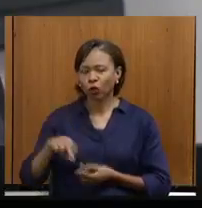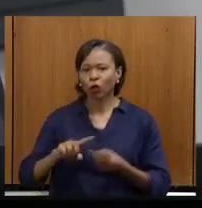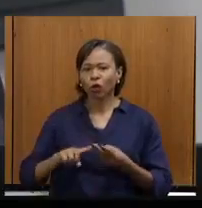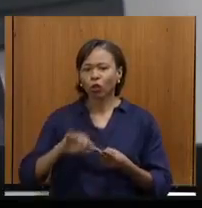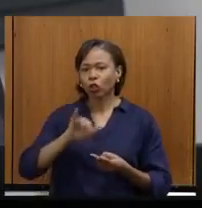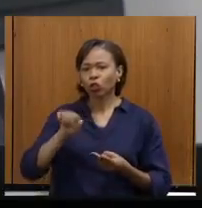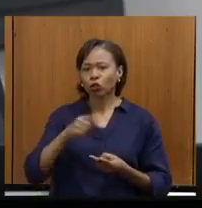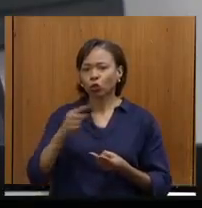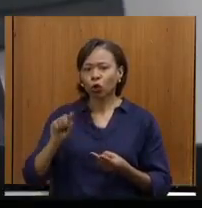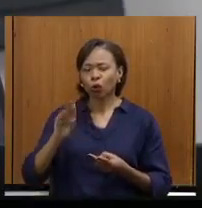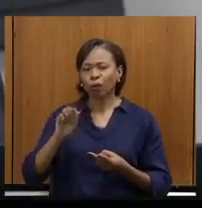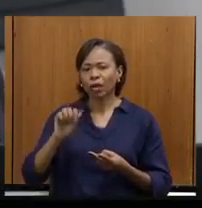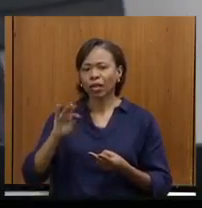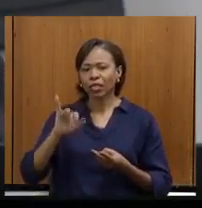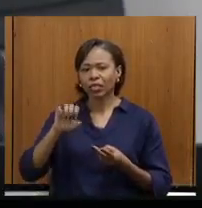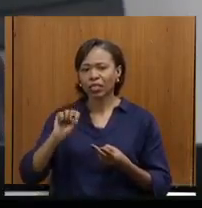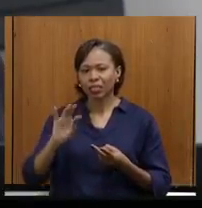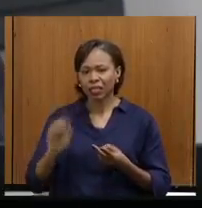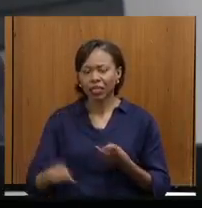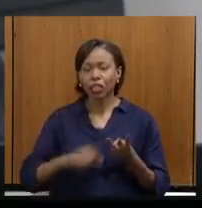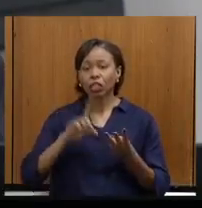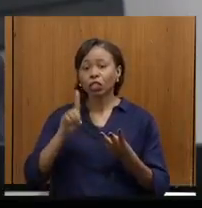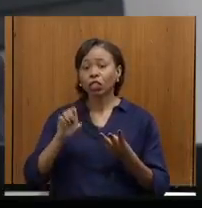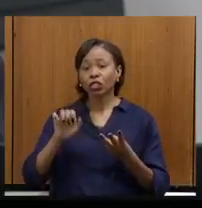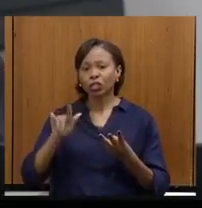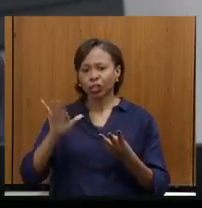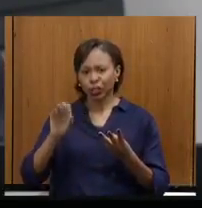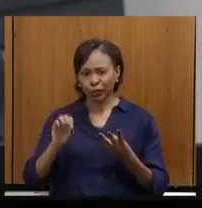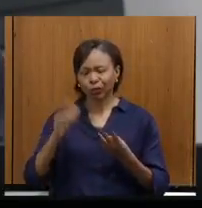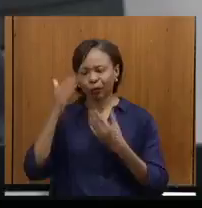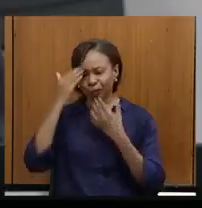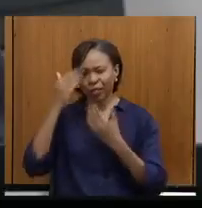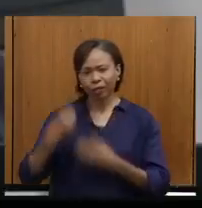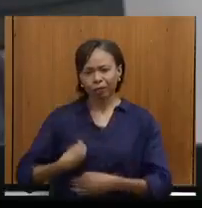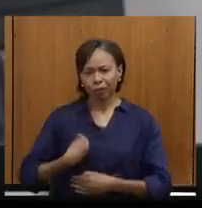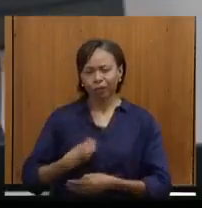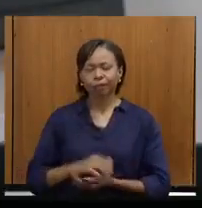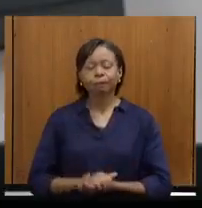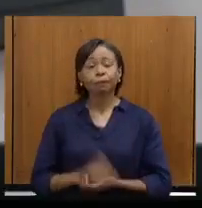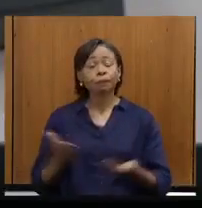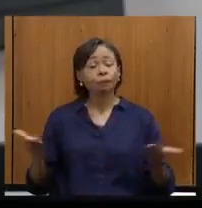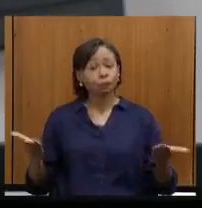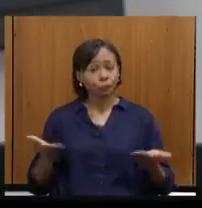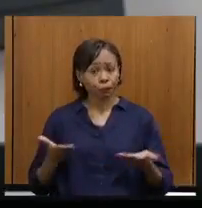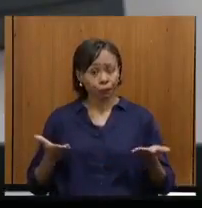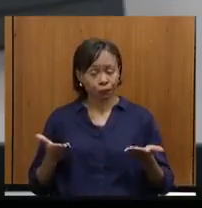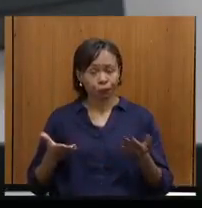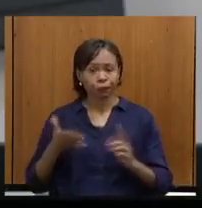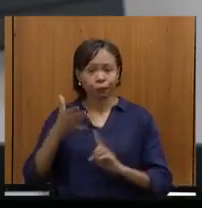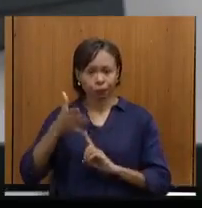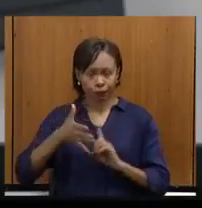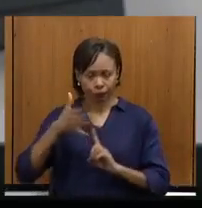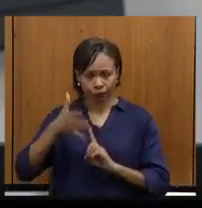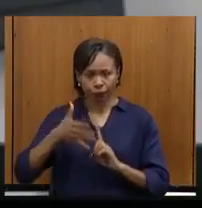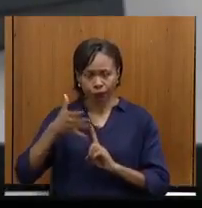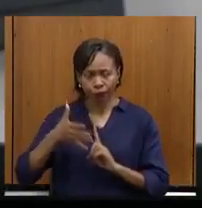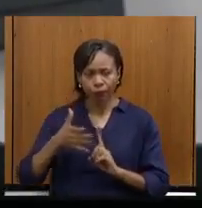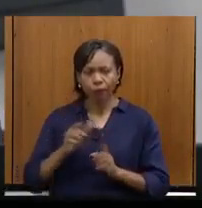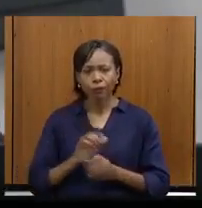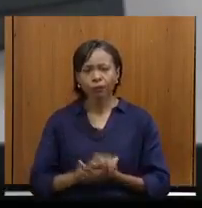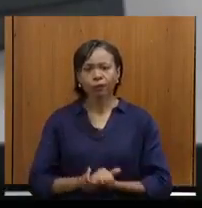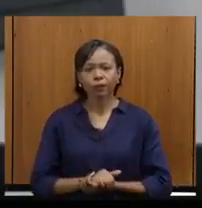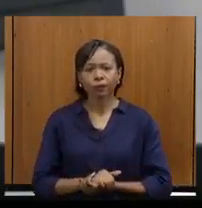também o Diego. Muito obrigado pela presença. Eu vou passar a palavra agora, secretário, aqui